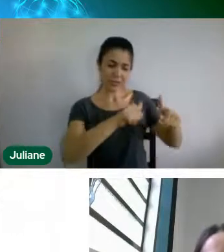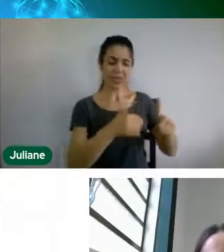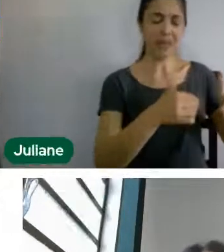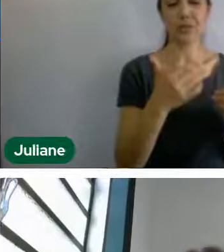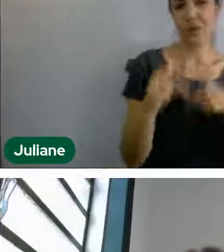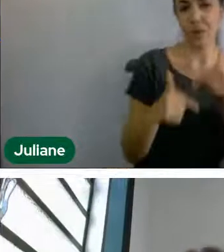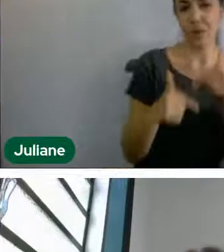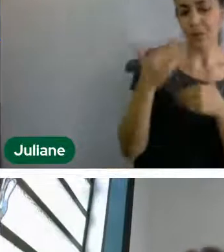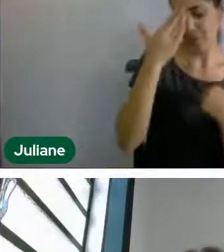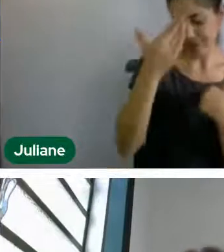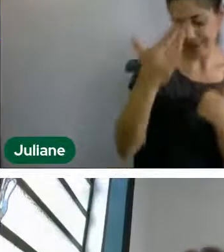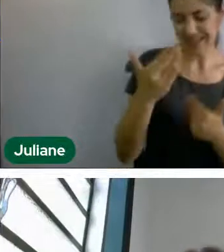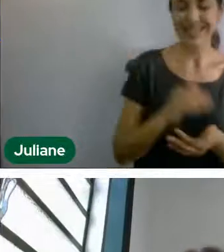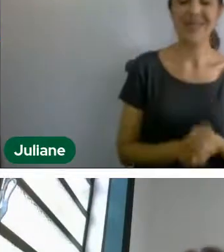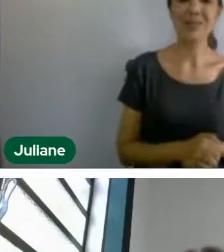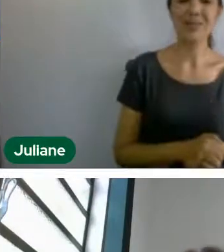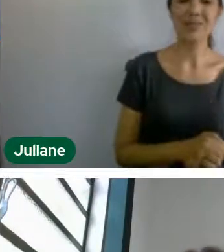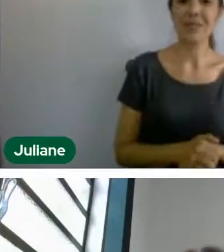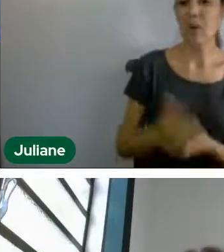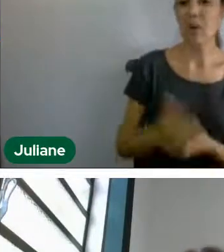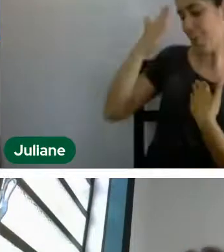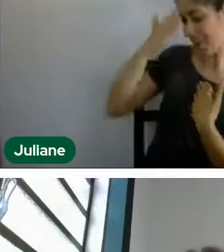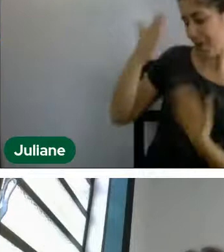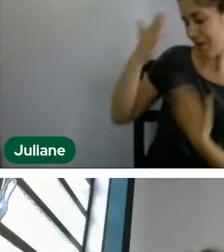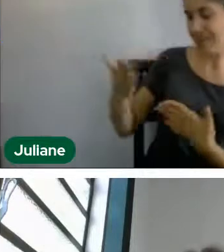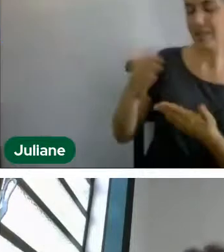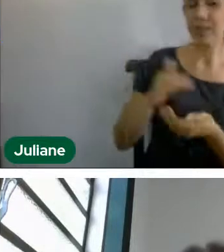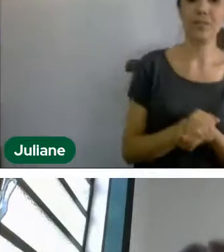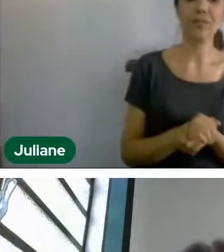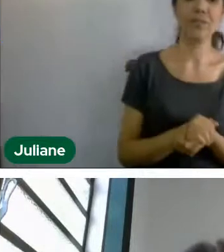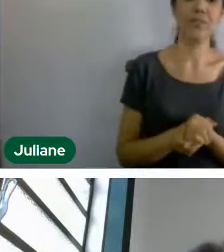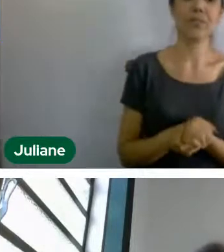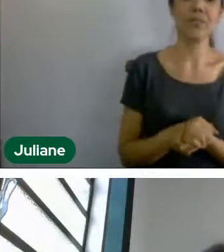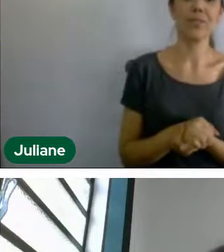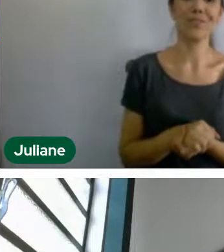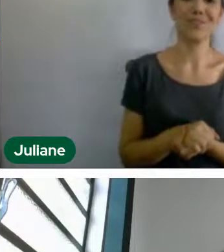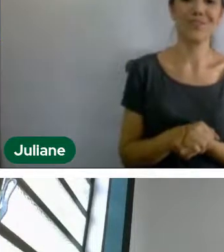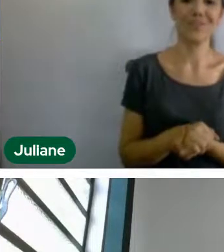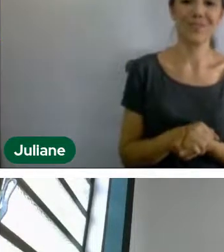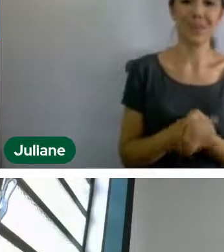Obrigada, Ju Sara, encerramos então a atividade aí com a Ju Sara.